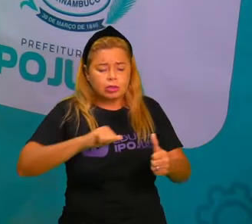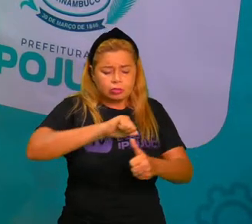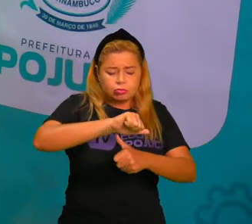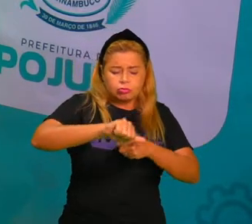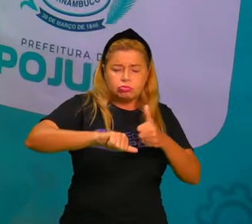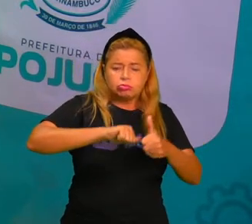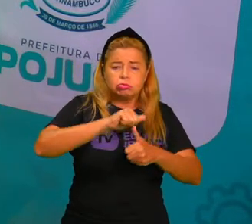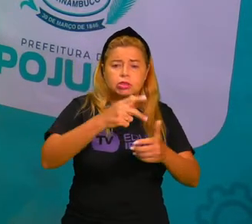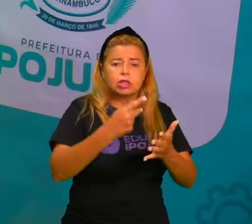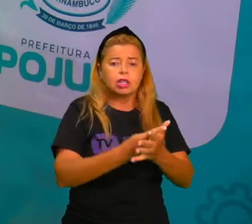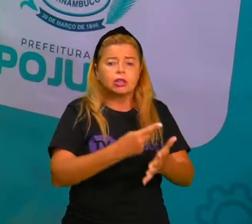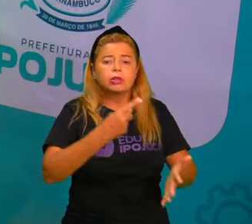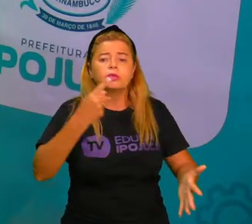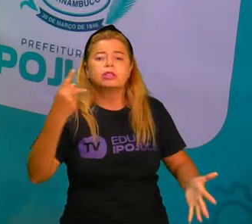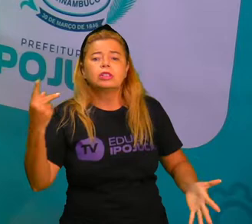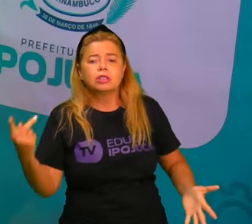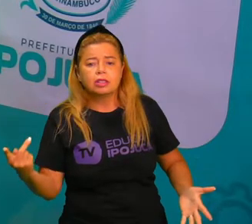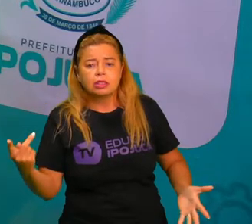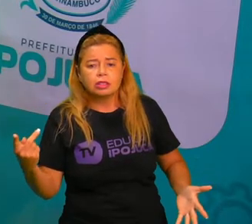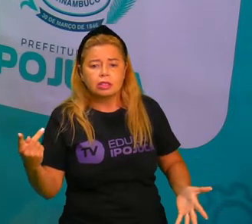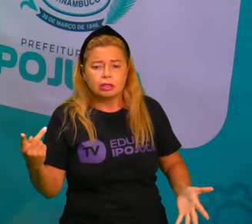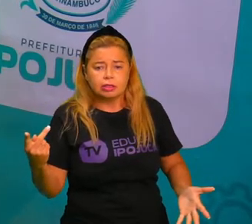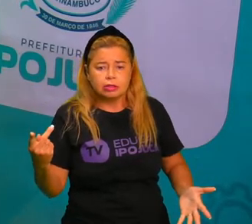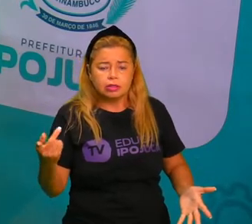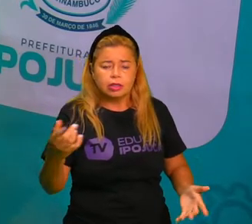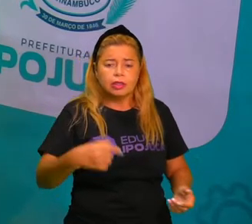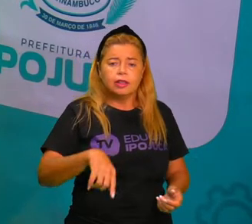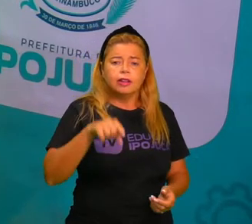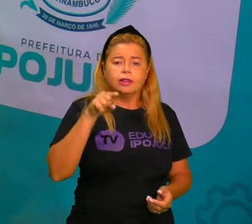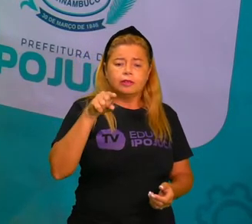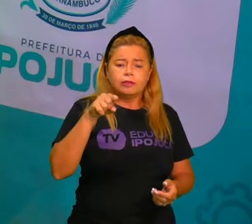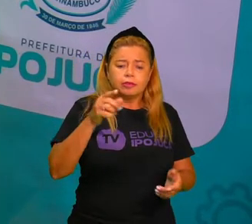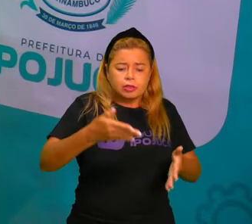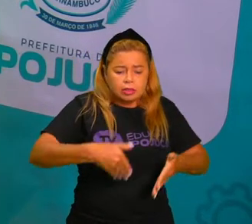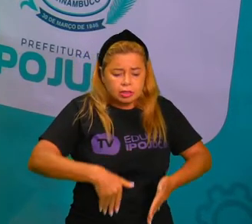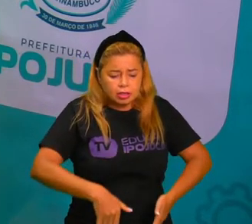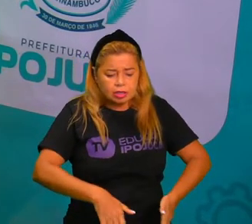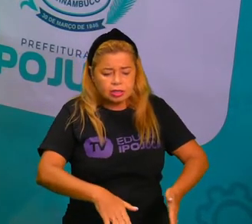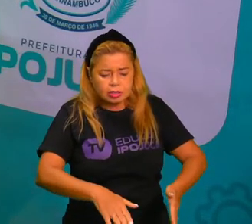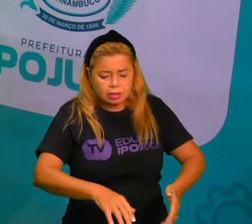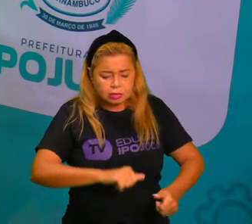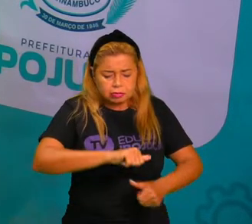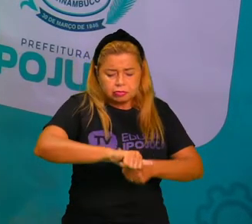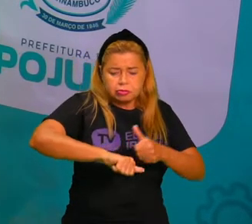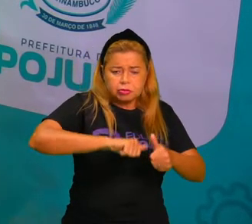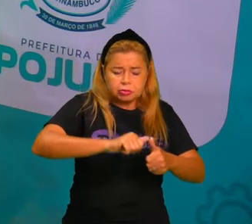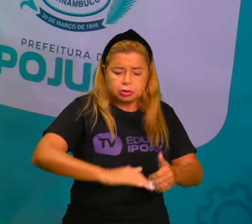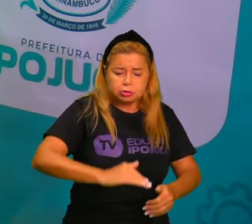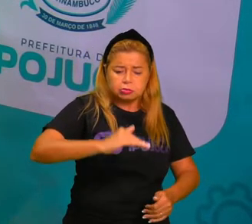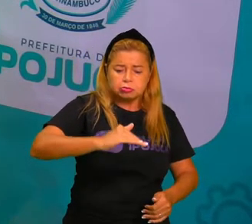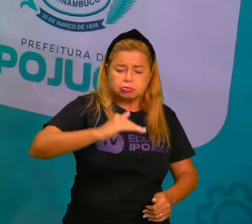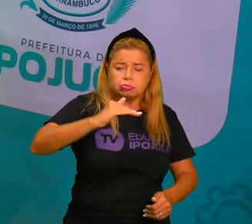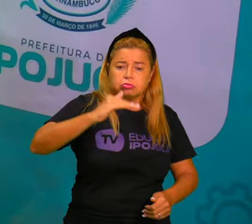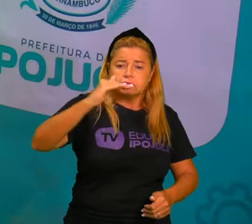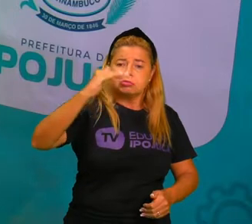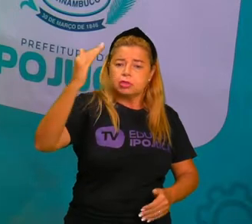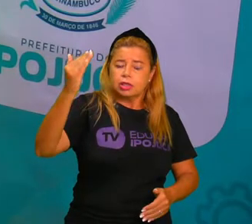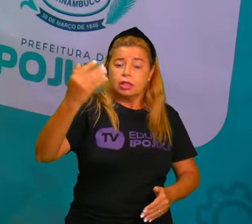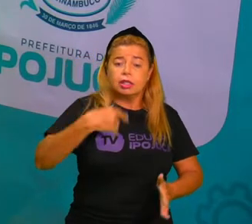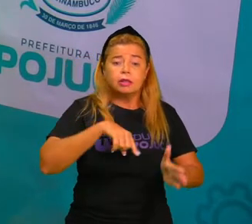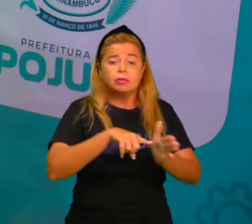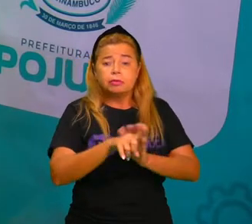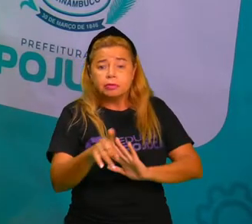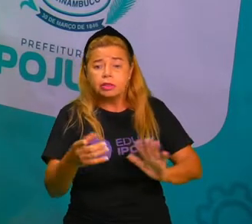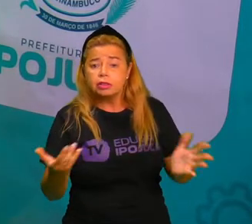desde quando era apenas um bebê até o presente momento? Então são perguntas que a gente tem que se fazer. E essas